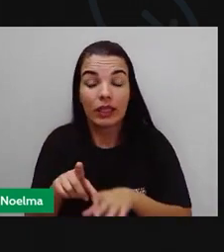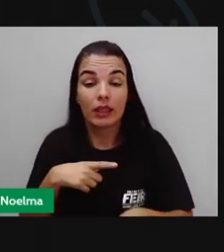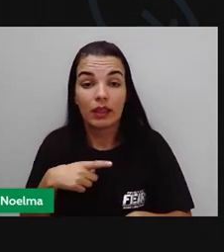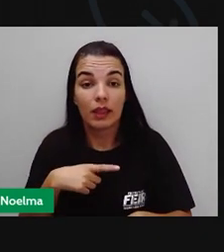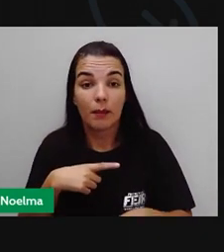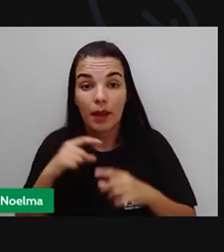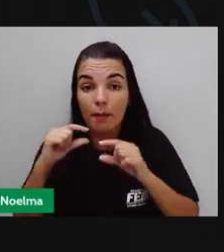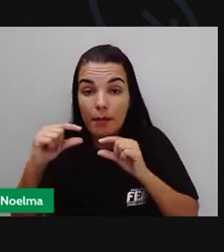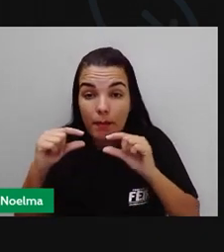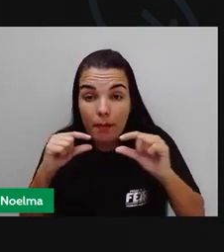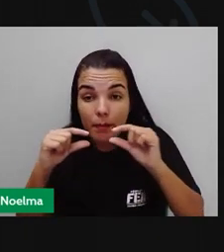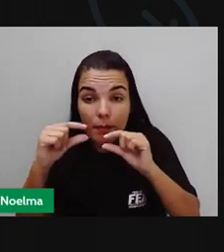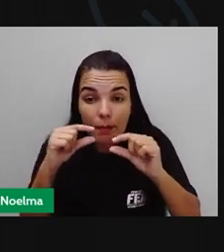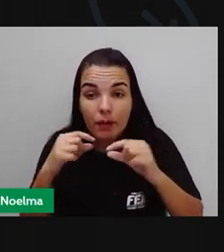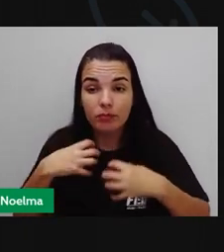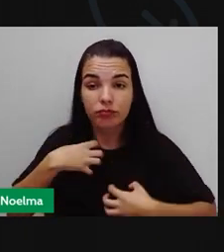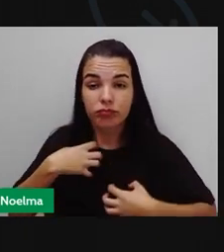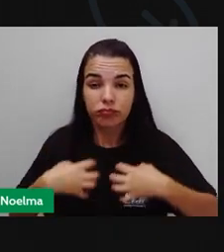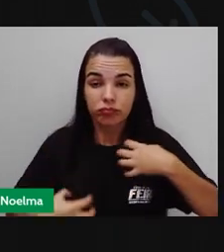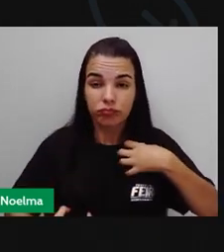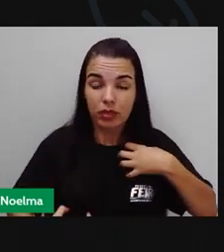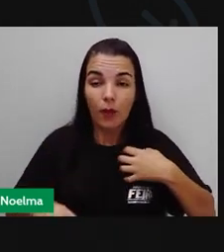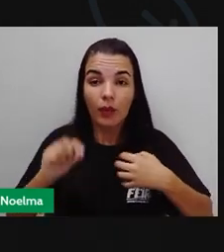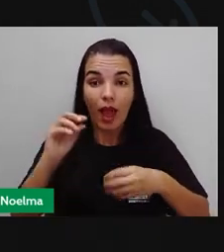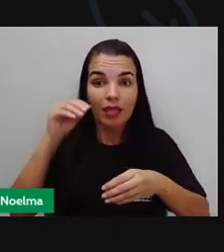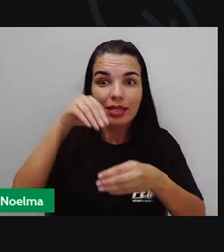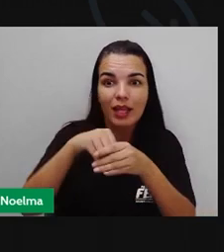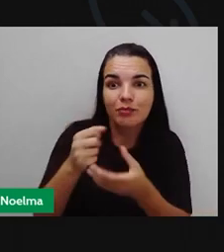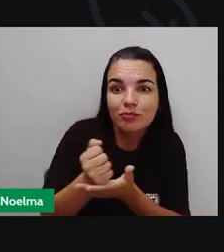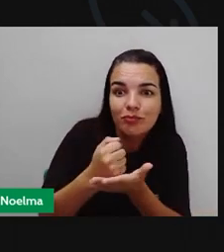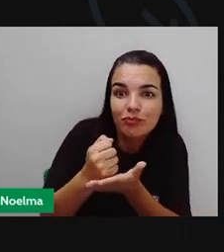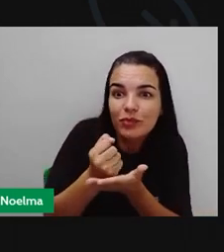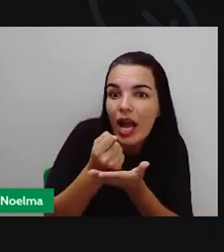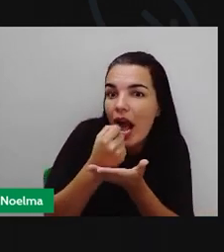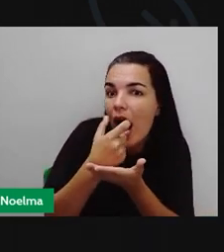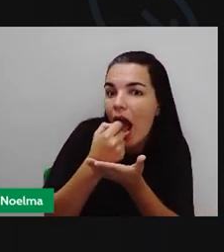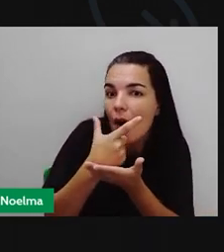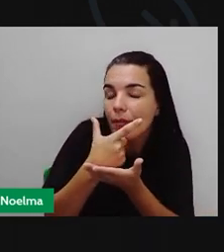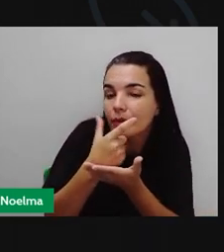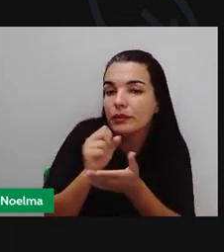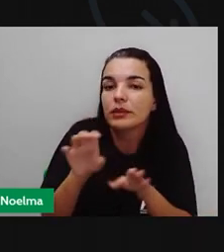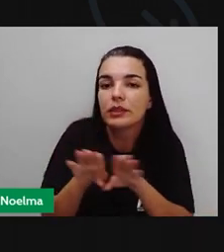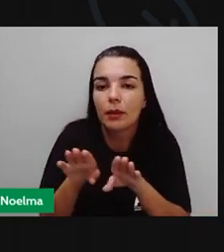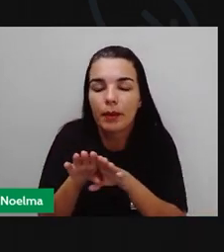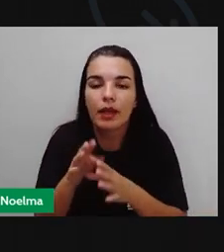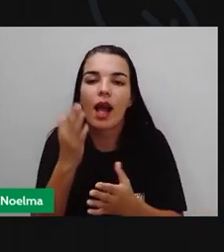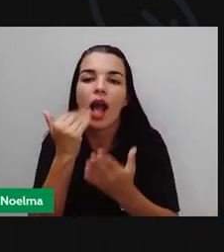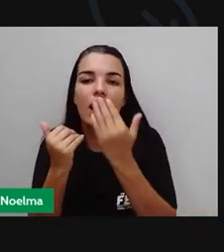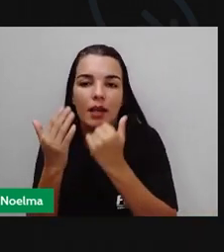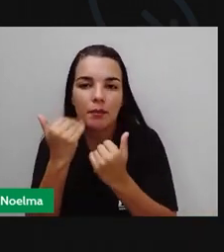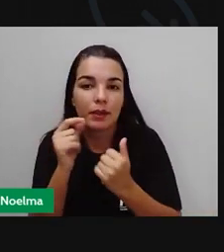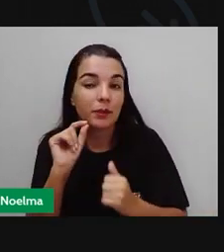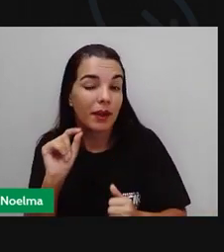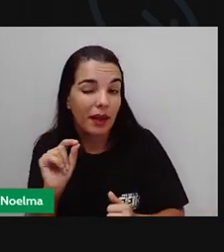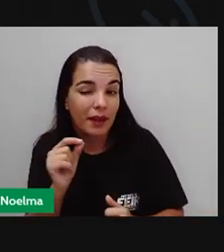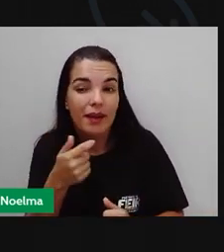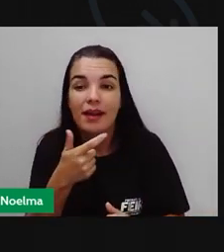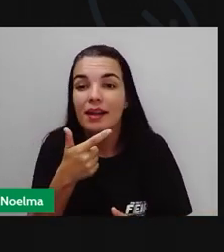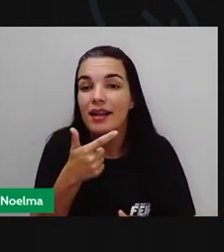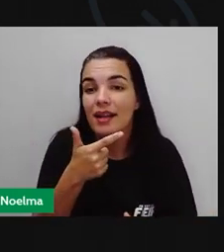fazem parte da indústria farmacêutica ou da indústria alimentícia, que são, por exemplo,